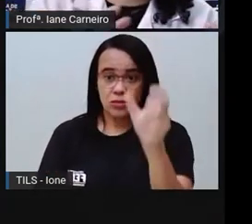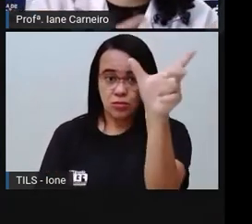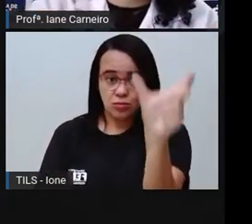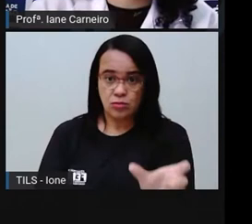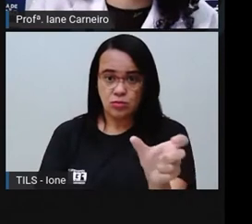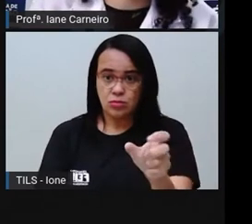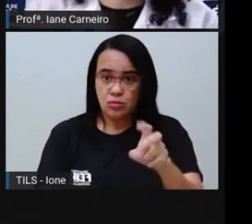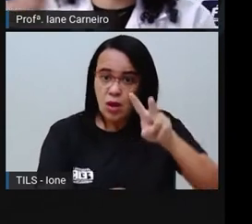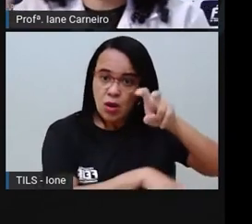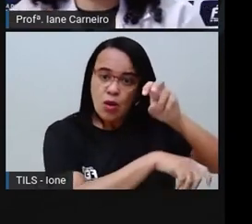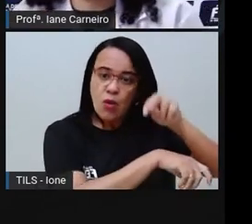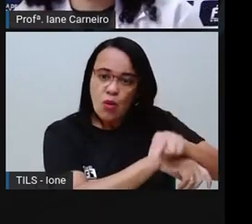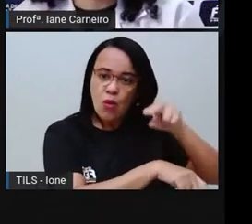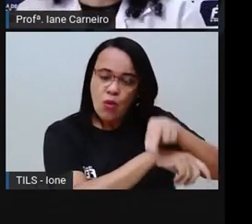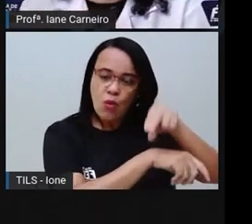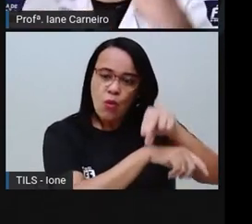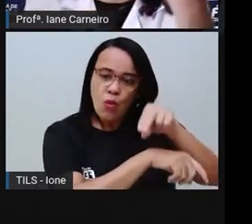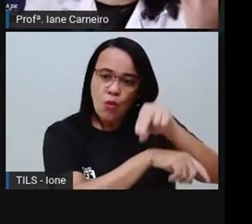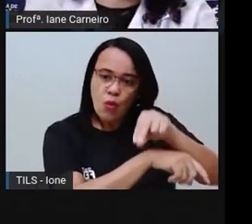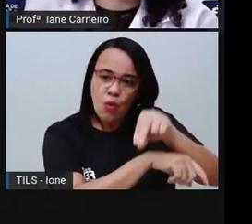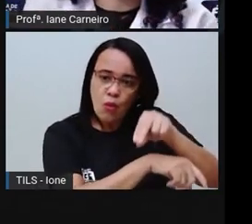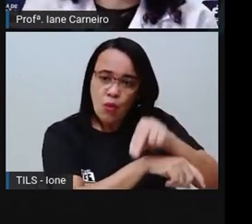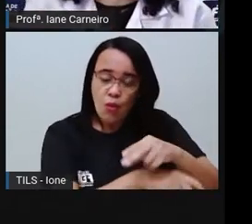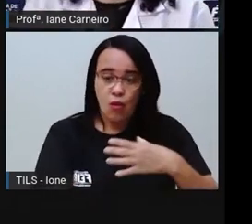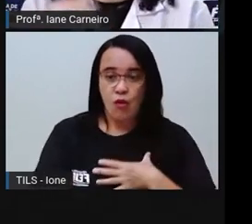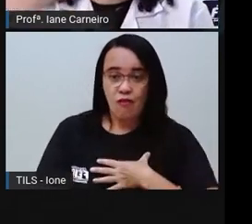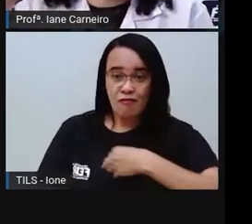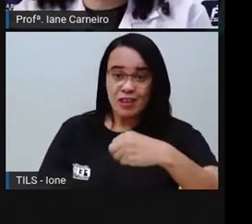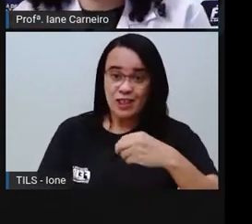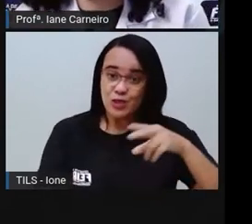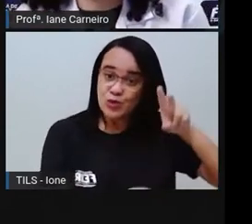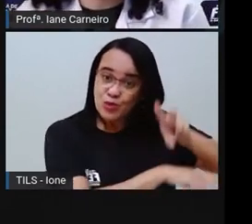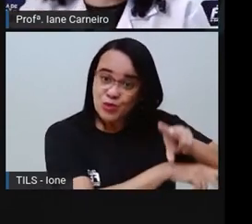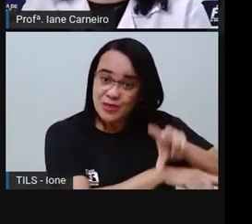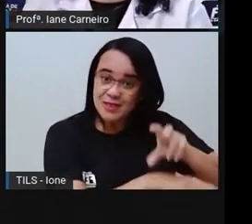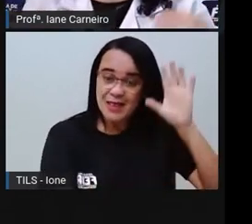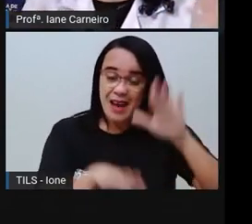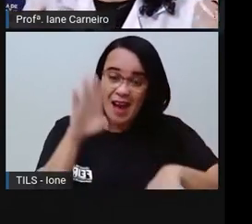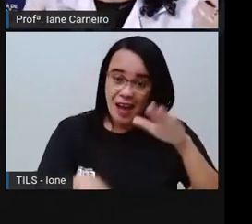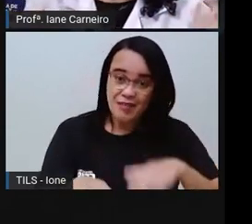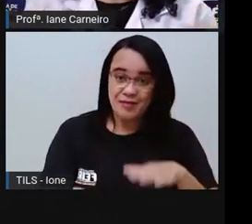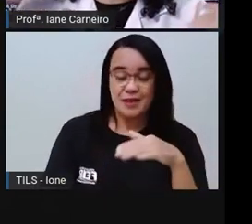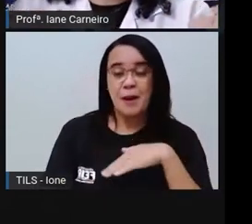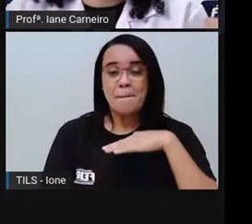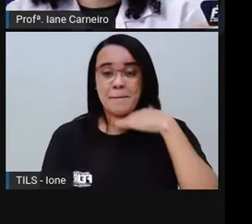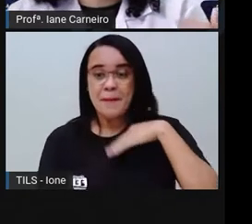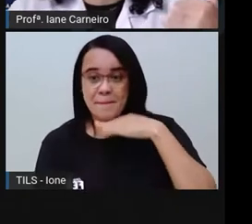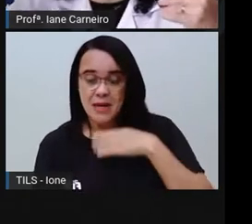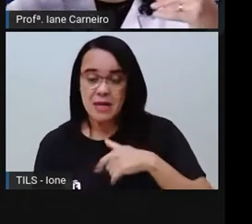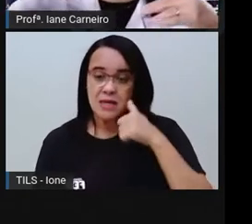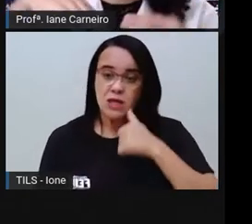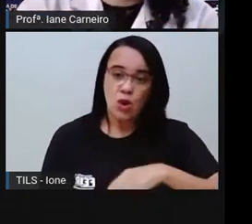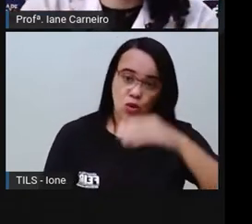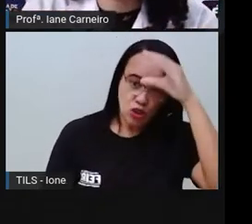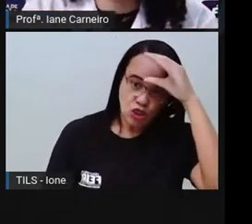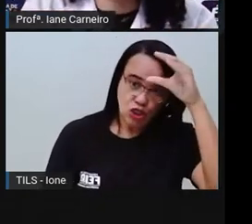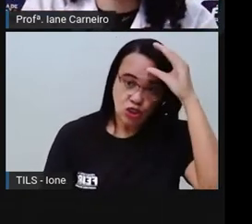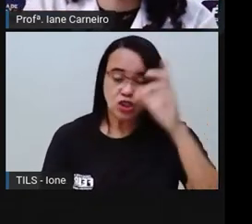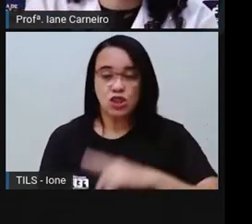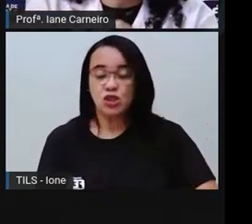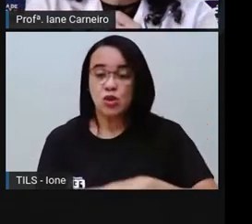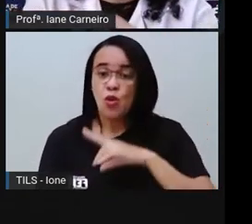fica em casa cuidando dos filhos é a mãe, ou a avó, ou a tia, né? Ou então, uma vizinha cuida dessas